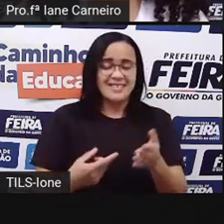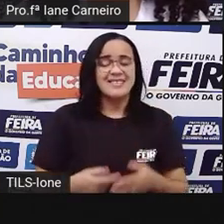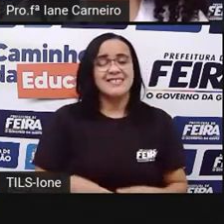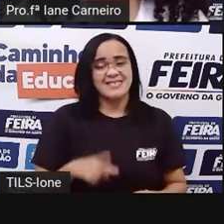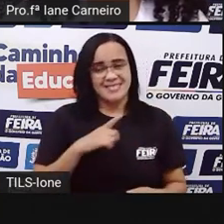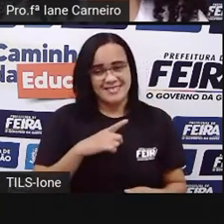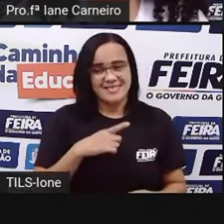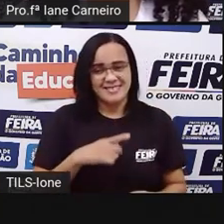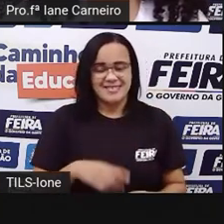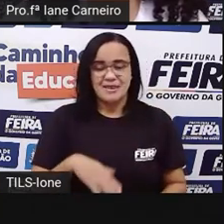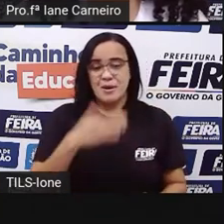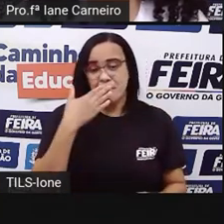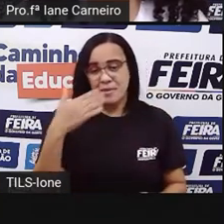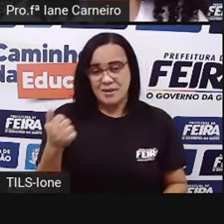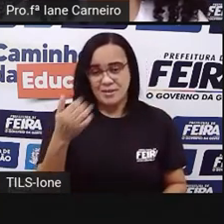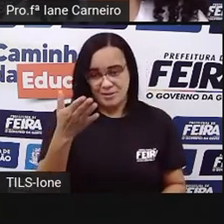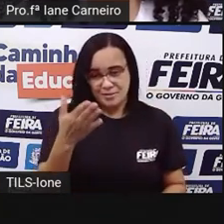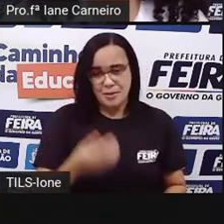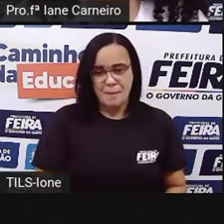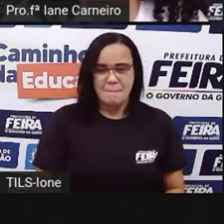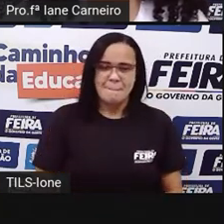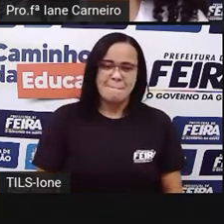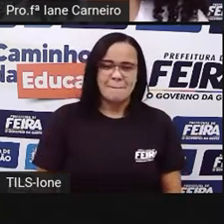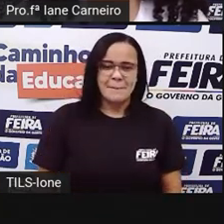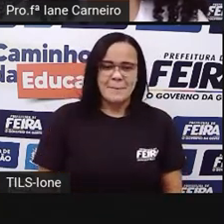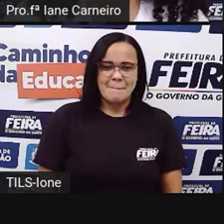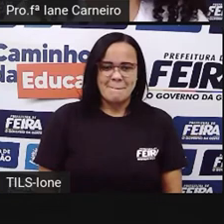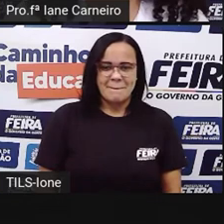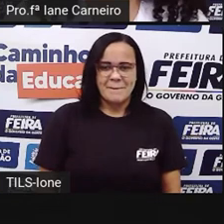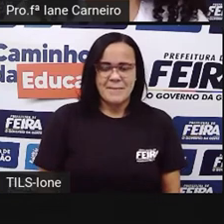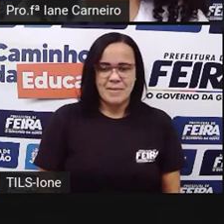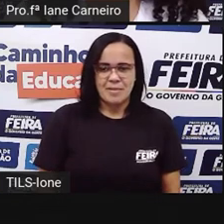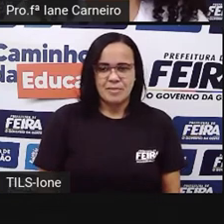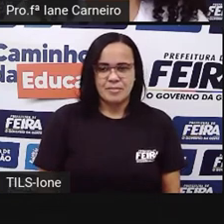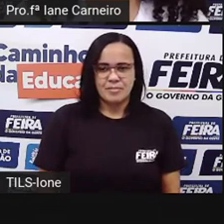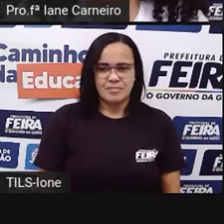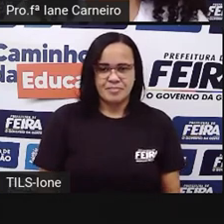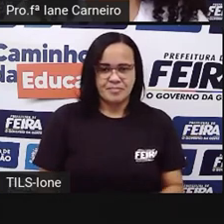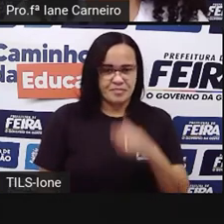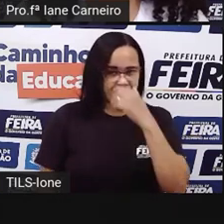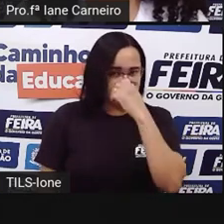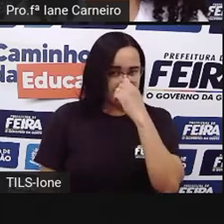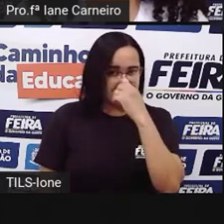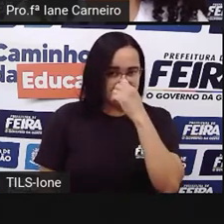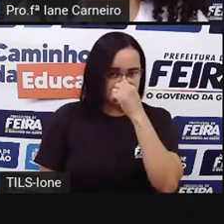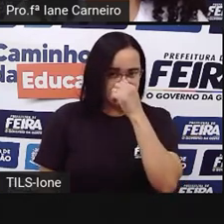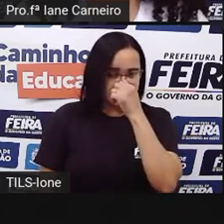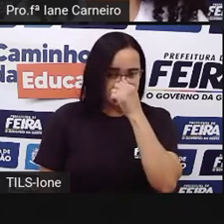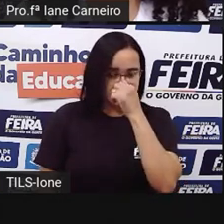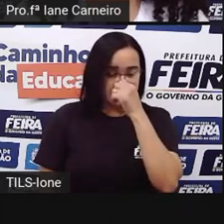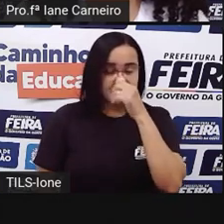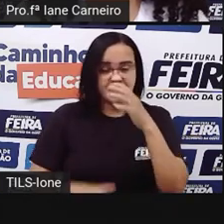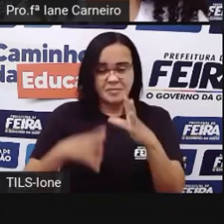melhor com essa canetinha. Como se tivesse uma sombra, né? Na letra.